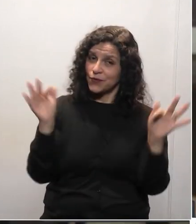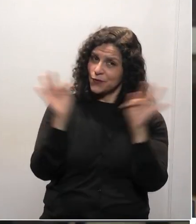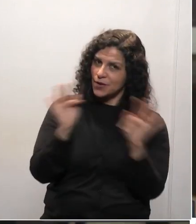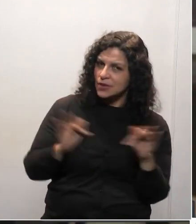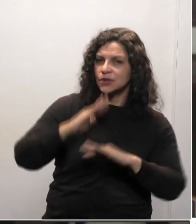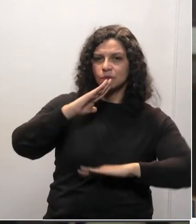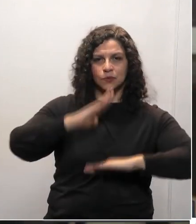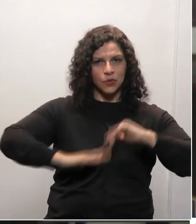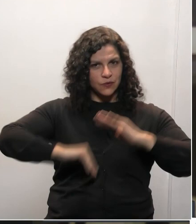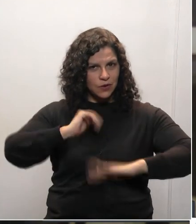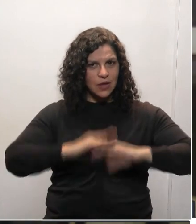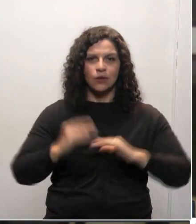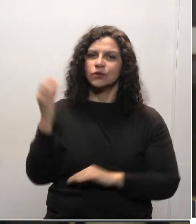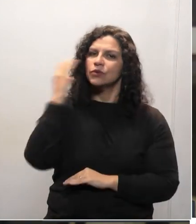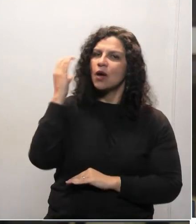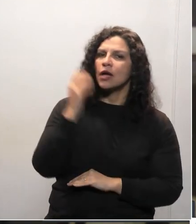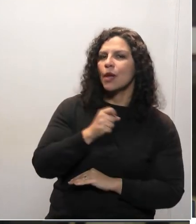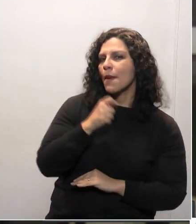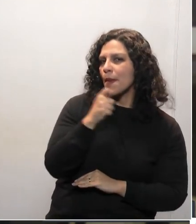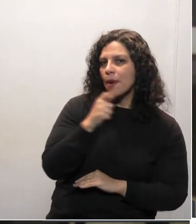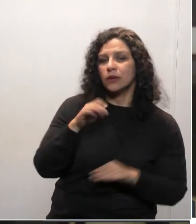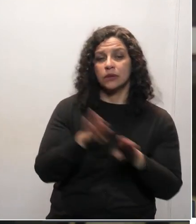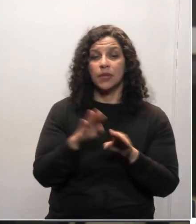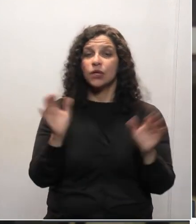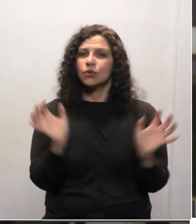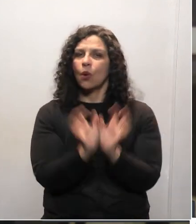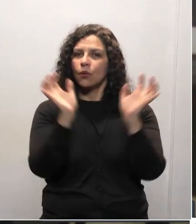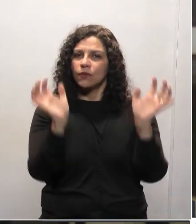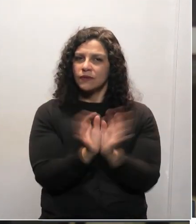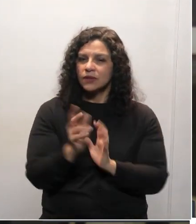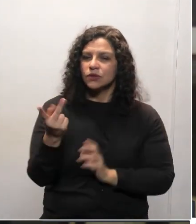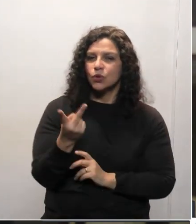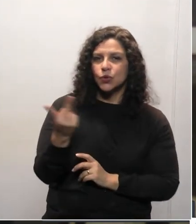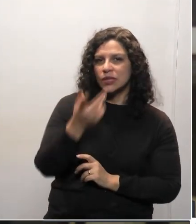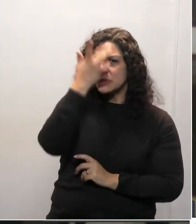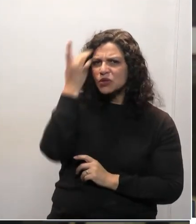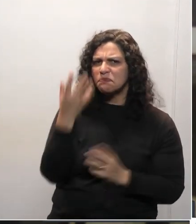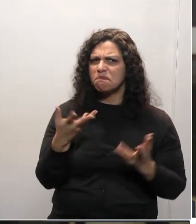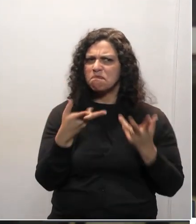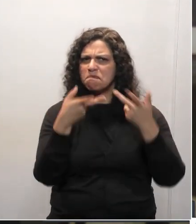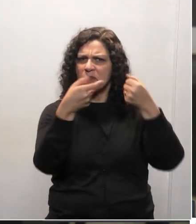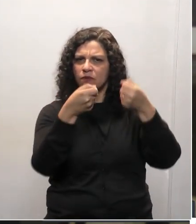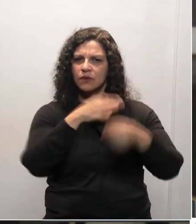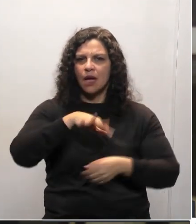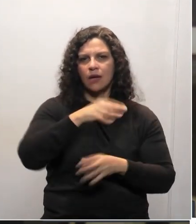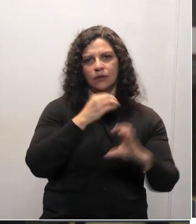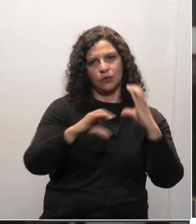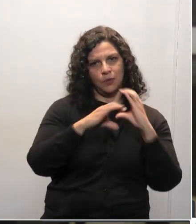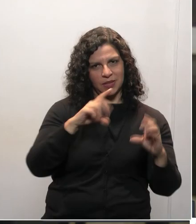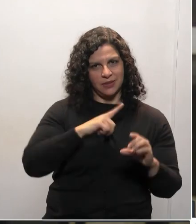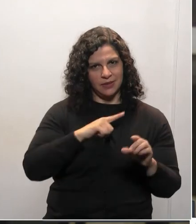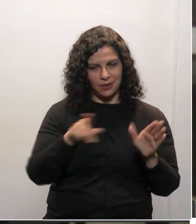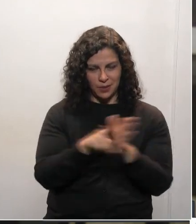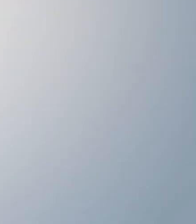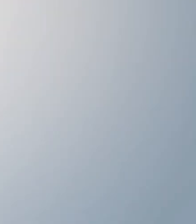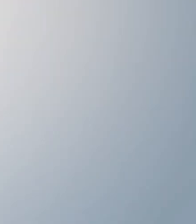feliz de ser radialista e muito feliz de estar convivendo com esses dois gigantes da comunicação. Obrigado, senhor presidente.